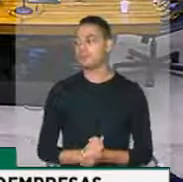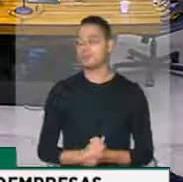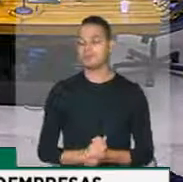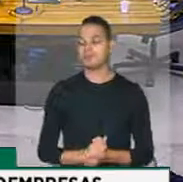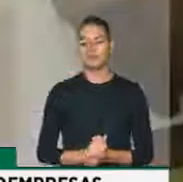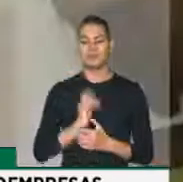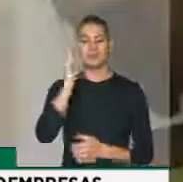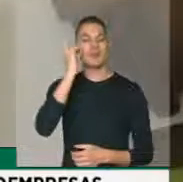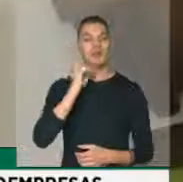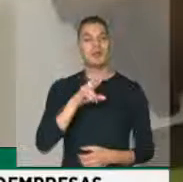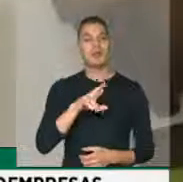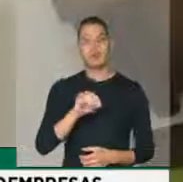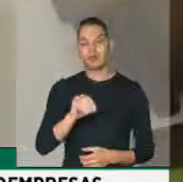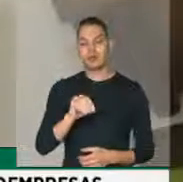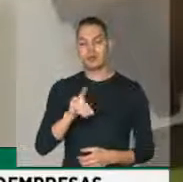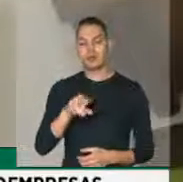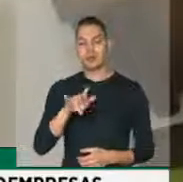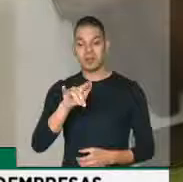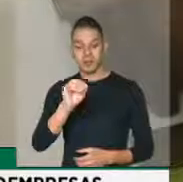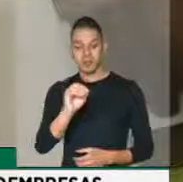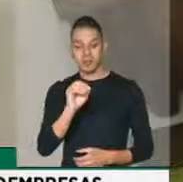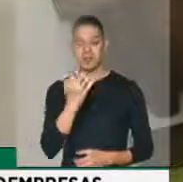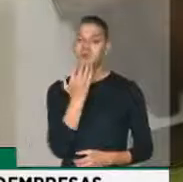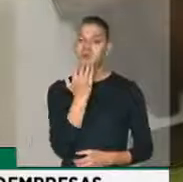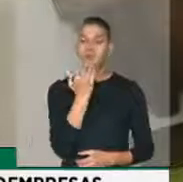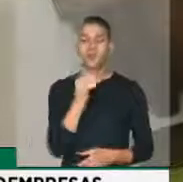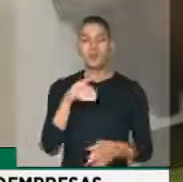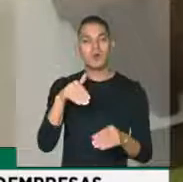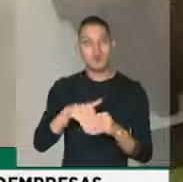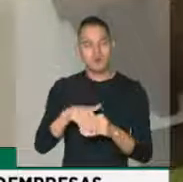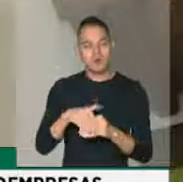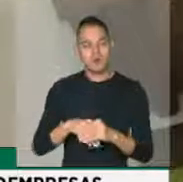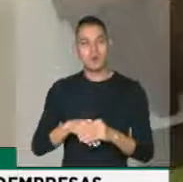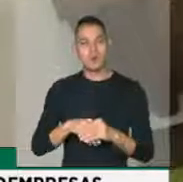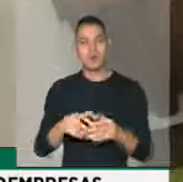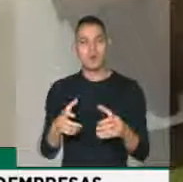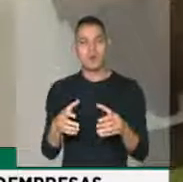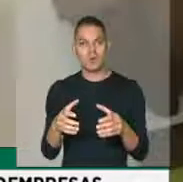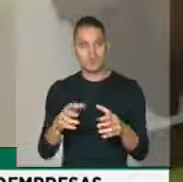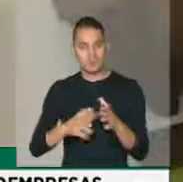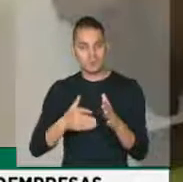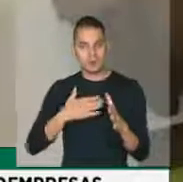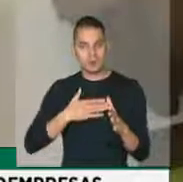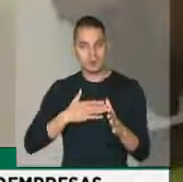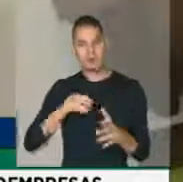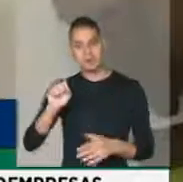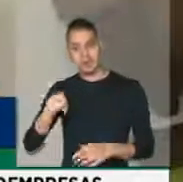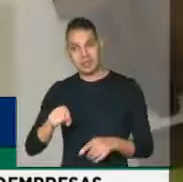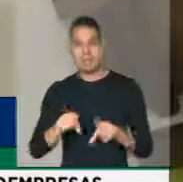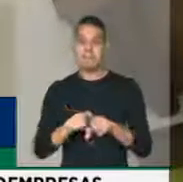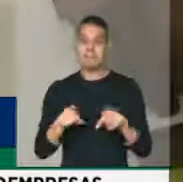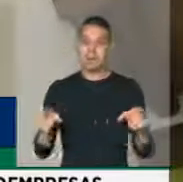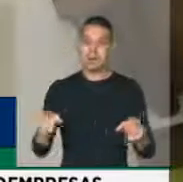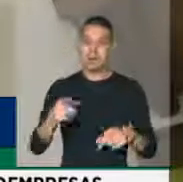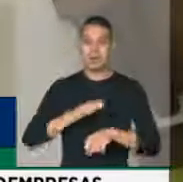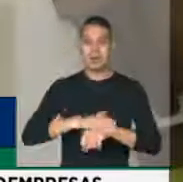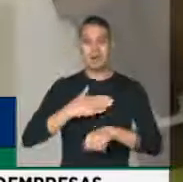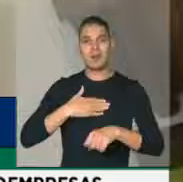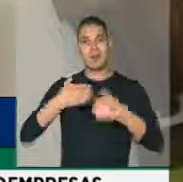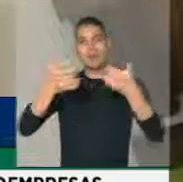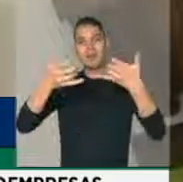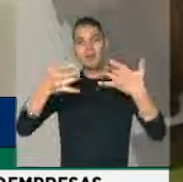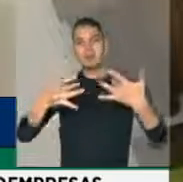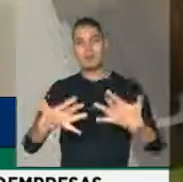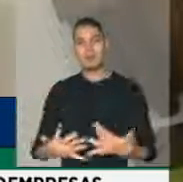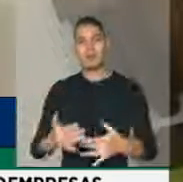Deputado Rodrigo Maia, a orientação da minoria e do pessoal é pelo voto sim, mas eu quero aqui dizer